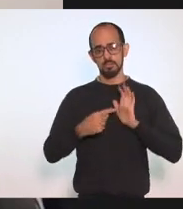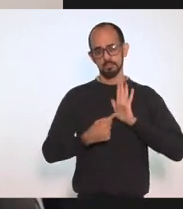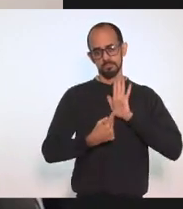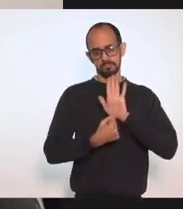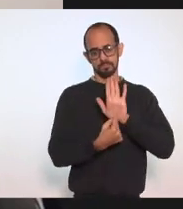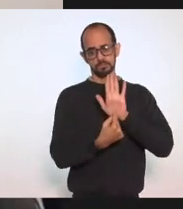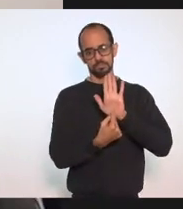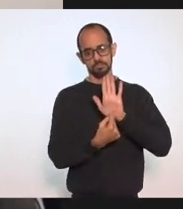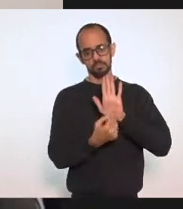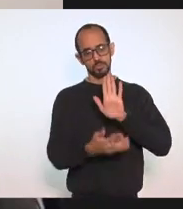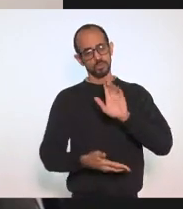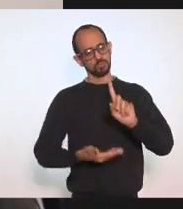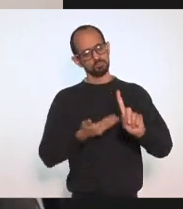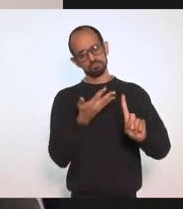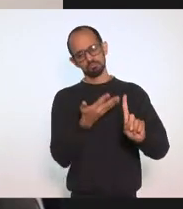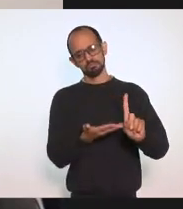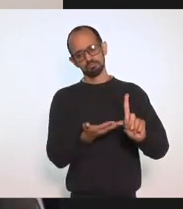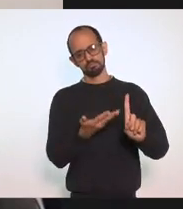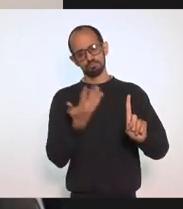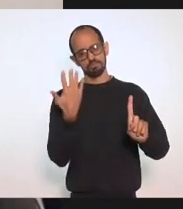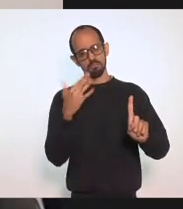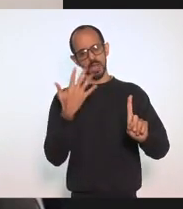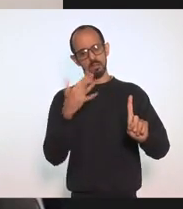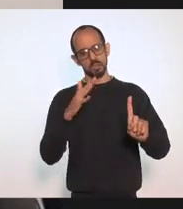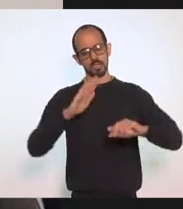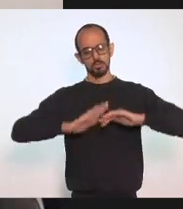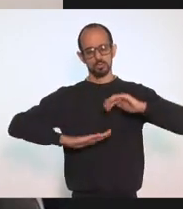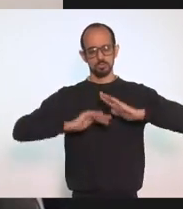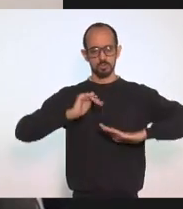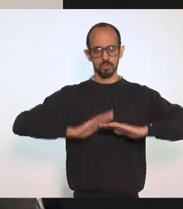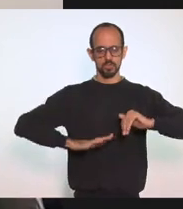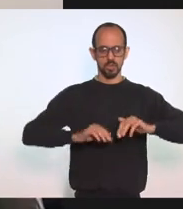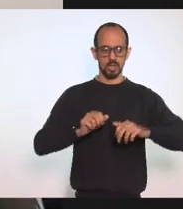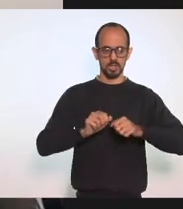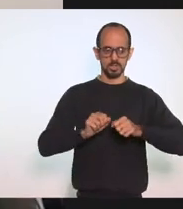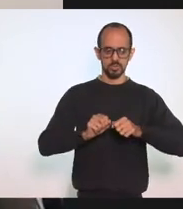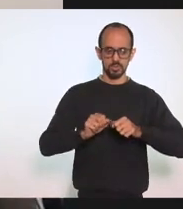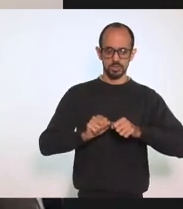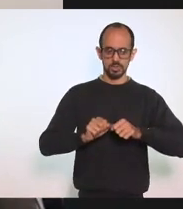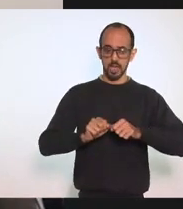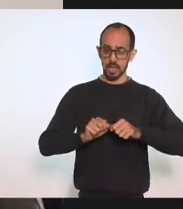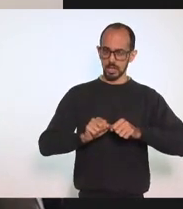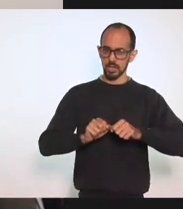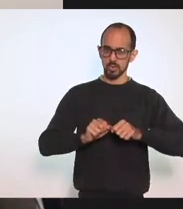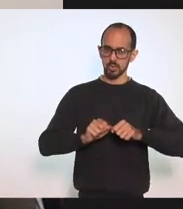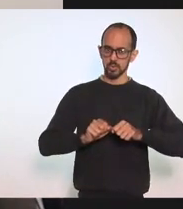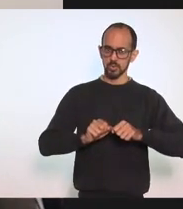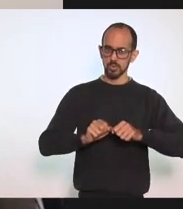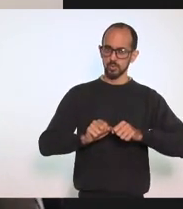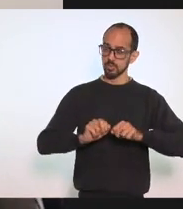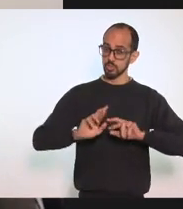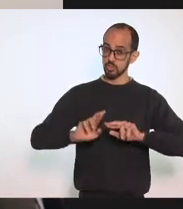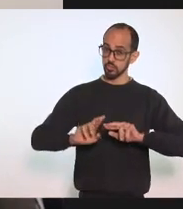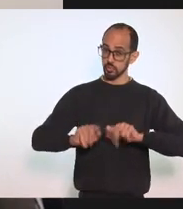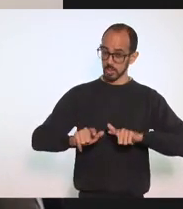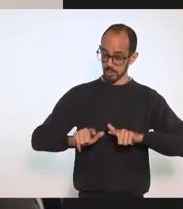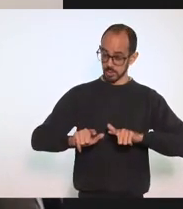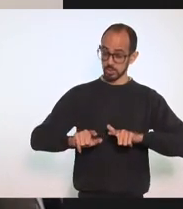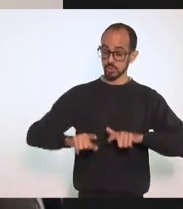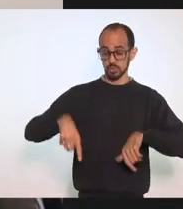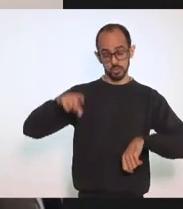enaltecer O trabalho De profissionais Que fizeram E que fazem A diferença Em sua rotina